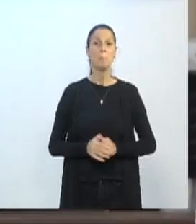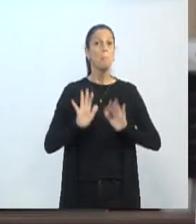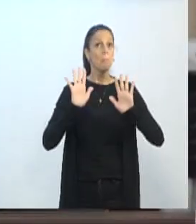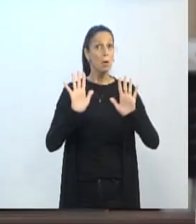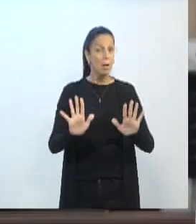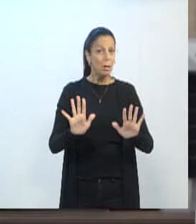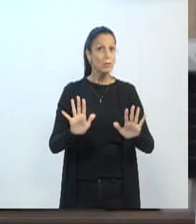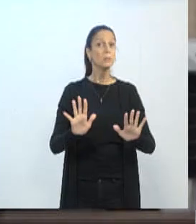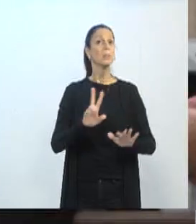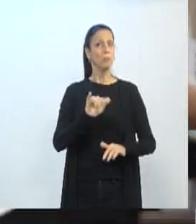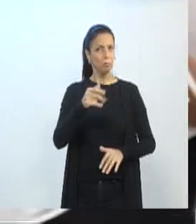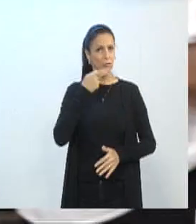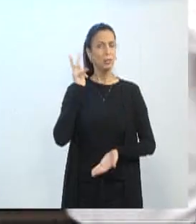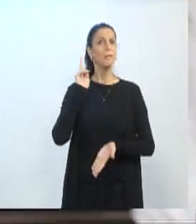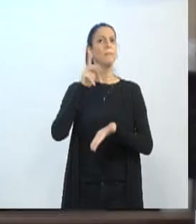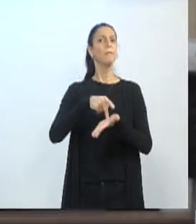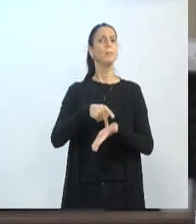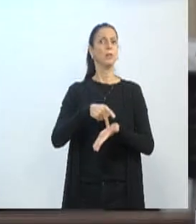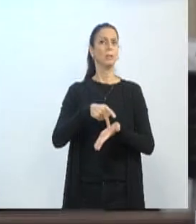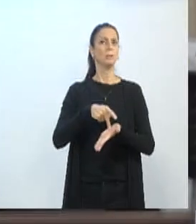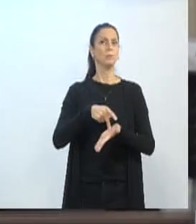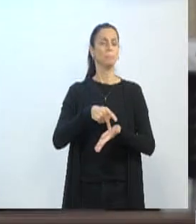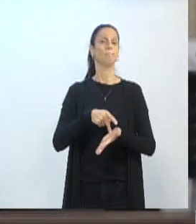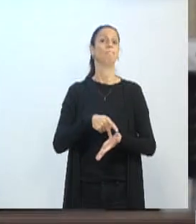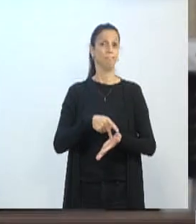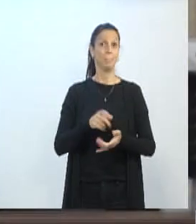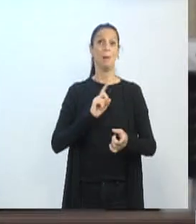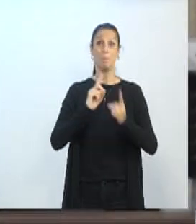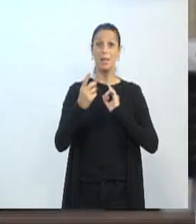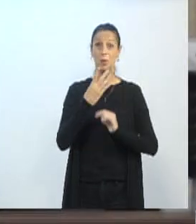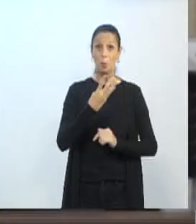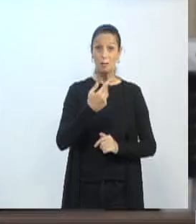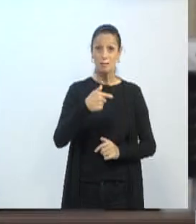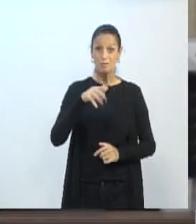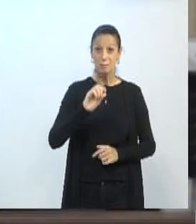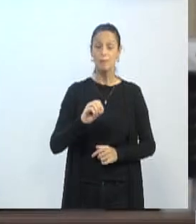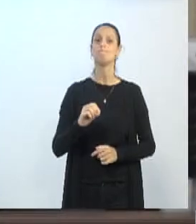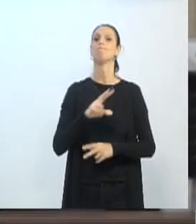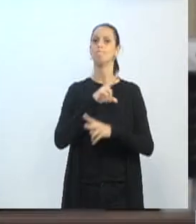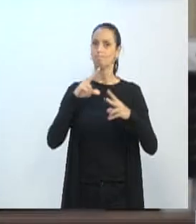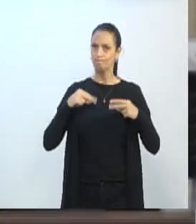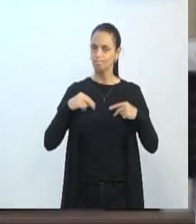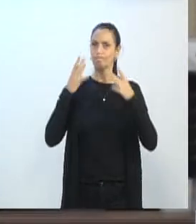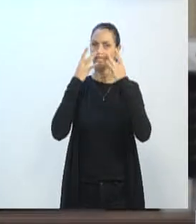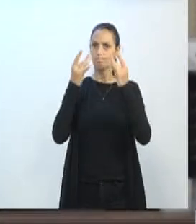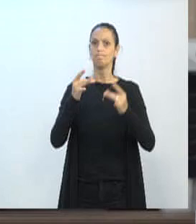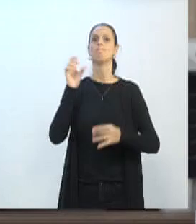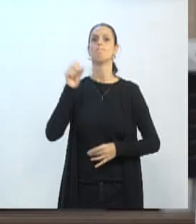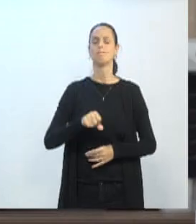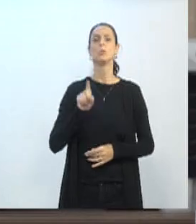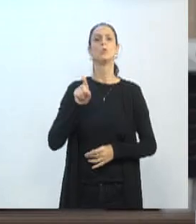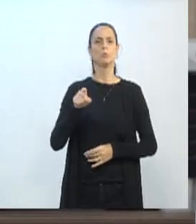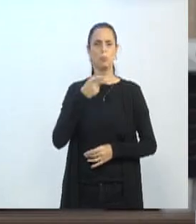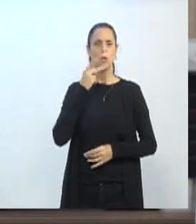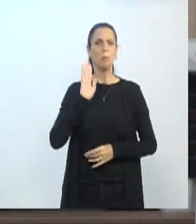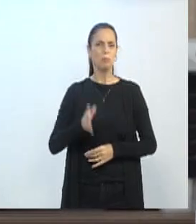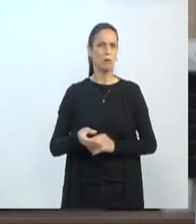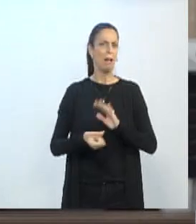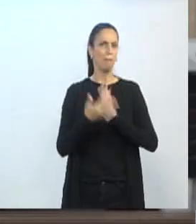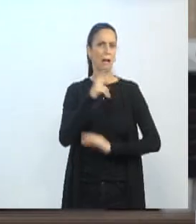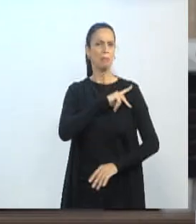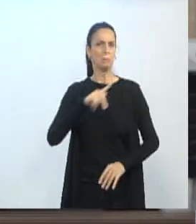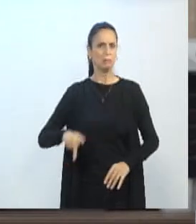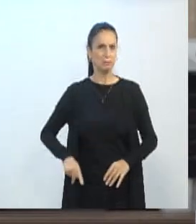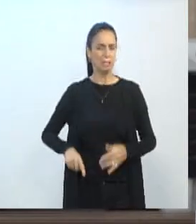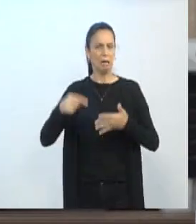Mas, vamos ser sinceros, a 470 merece atenção sim. E aí a vossa excelência falou de Fernando Henrique, já passou Bolsonaro e